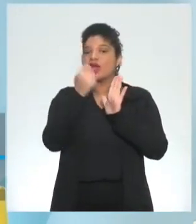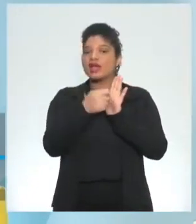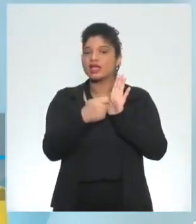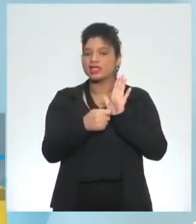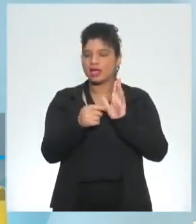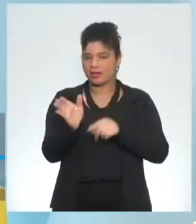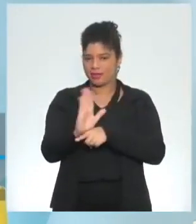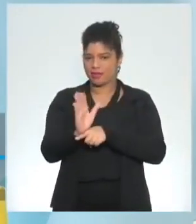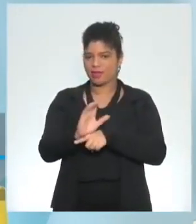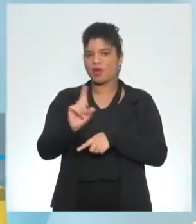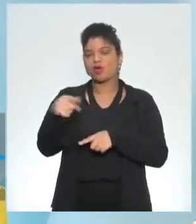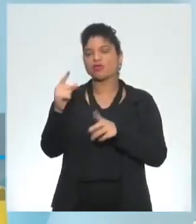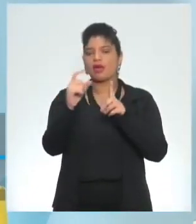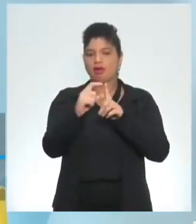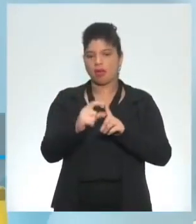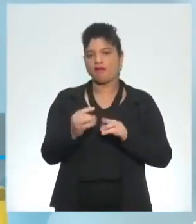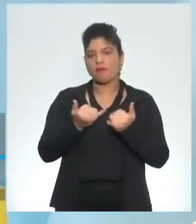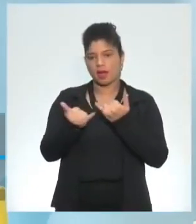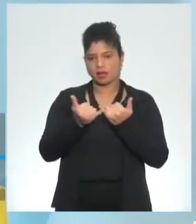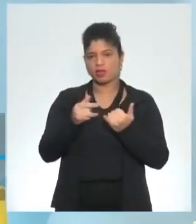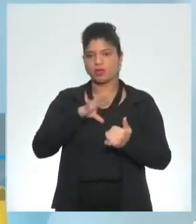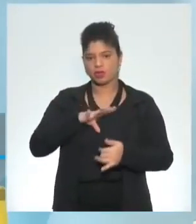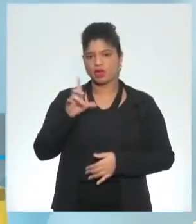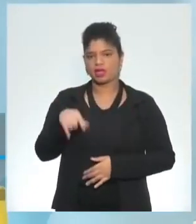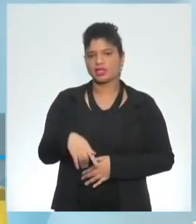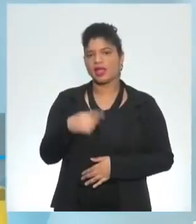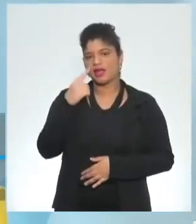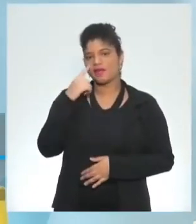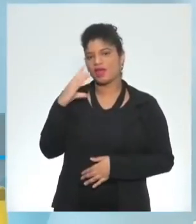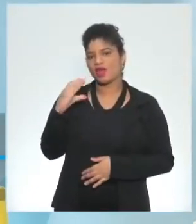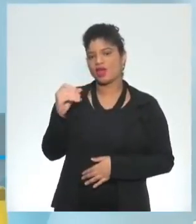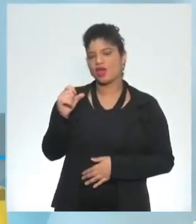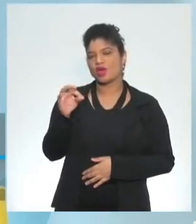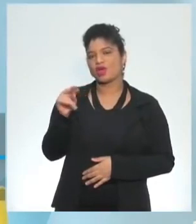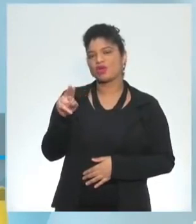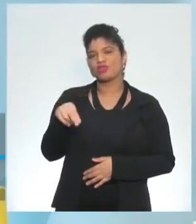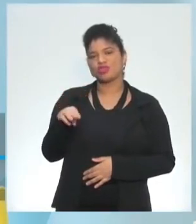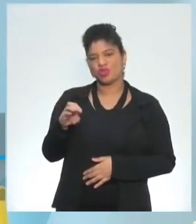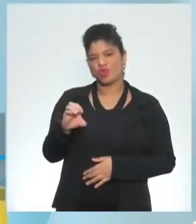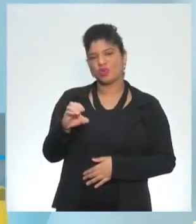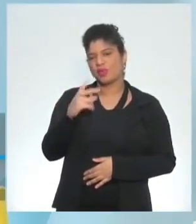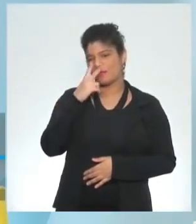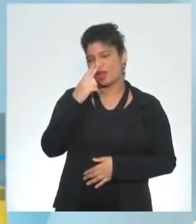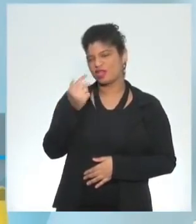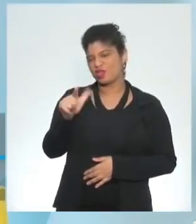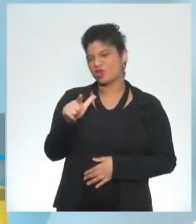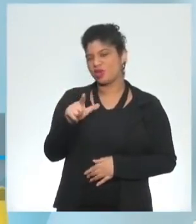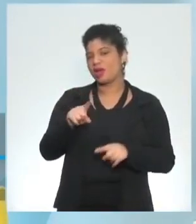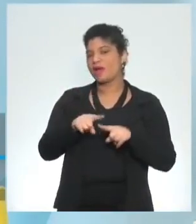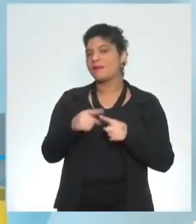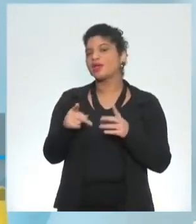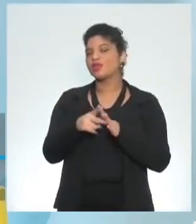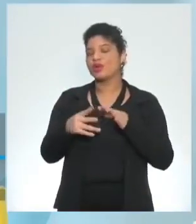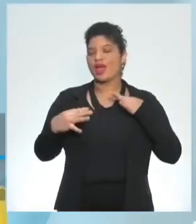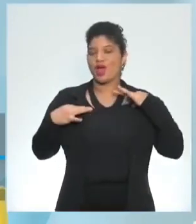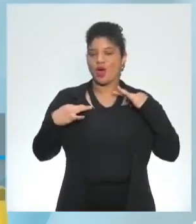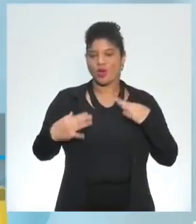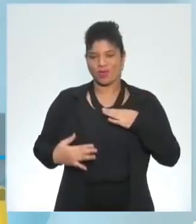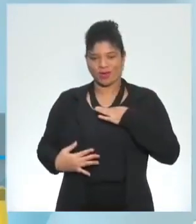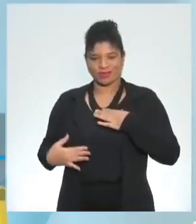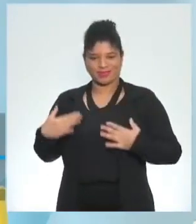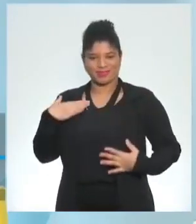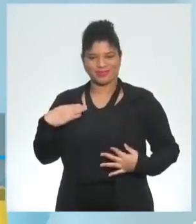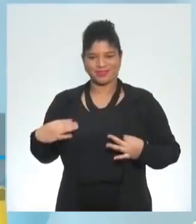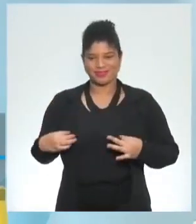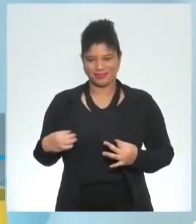sobre o filme as outras palavras são bem parecidas ok costume a gente pode aí confundir com outra palavra costume a gente tá falando das roupas ok do